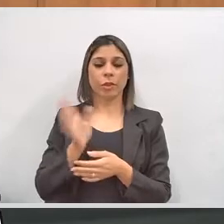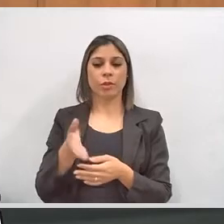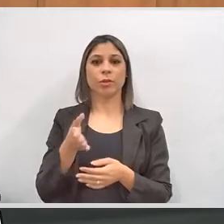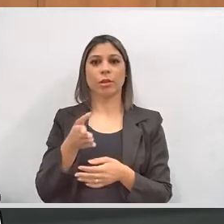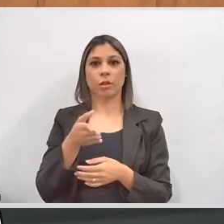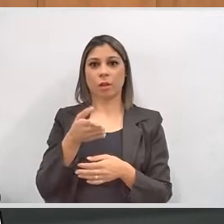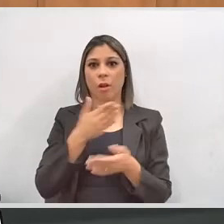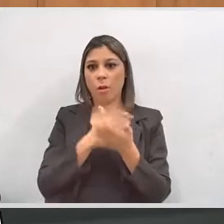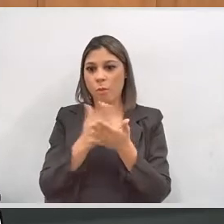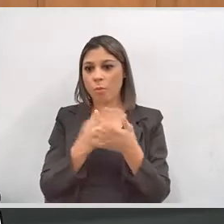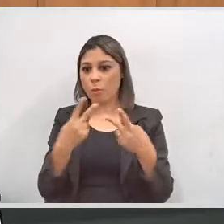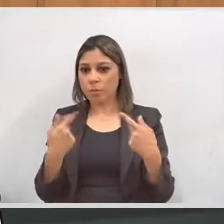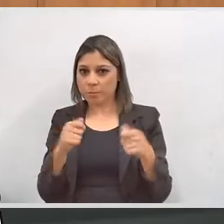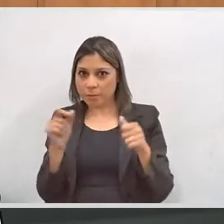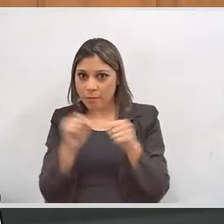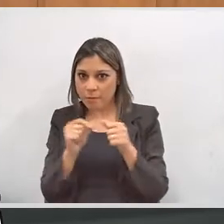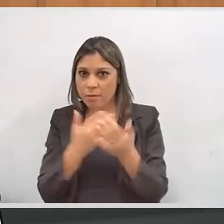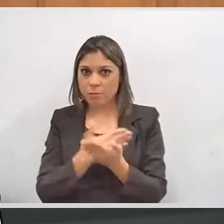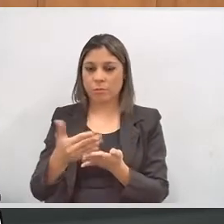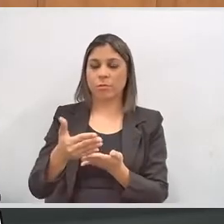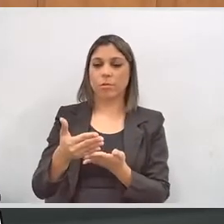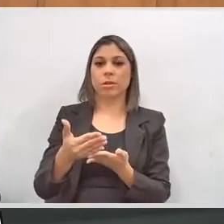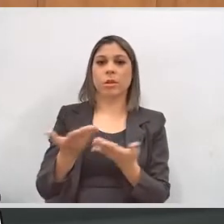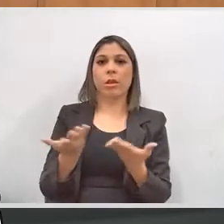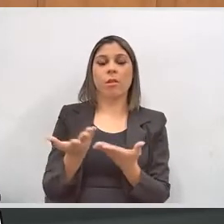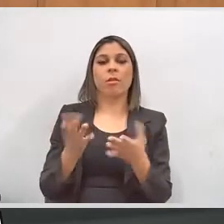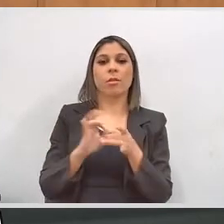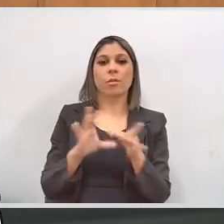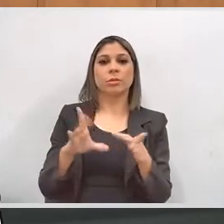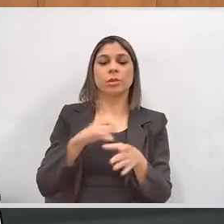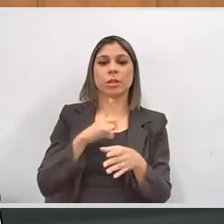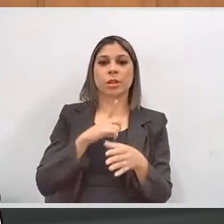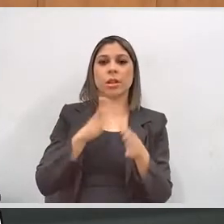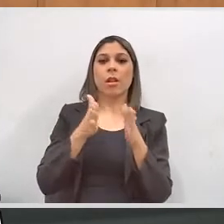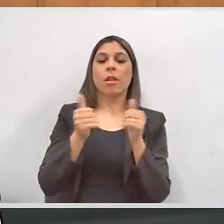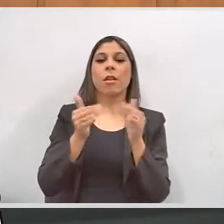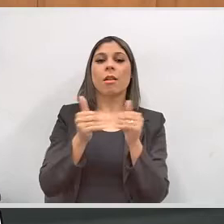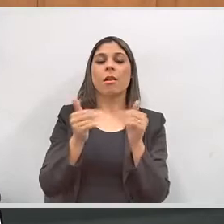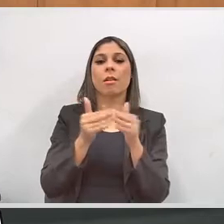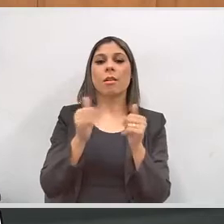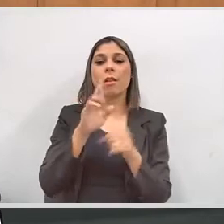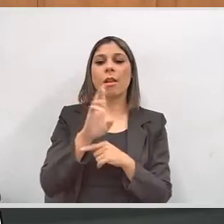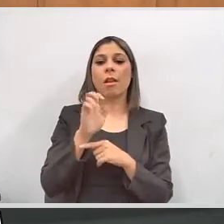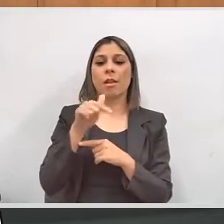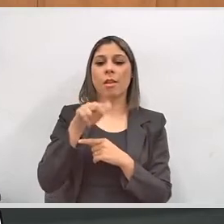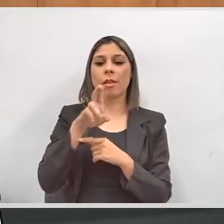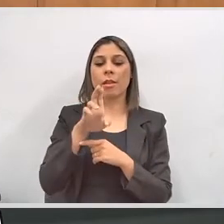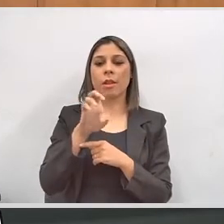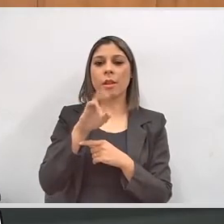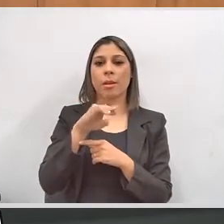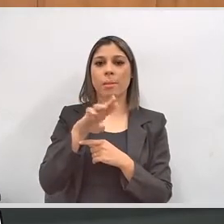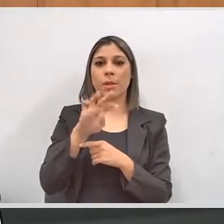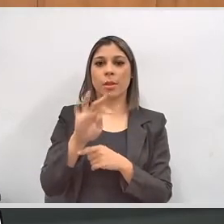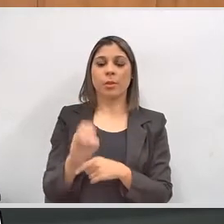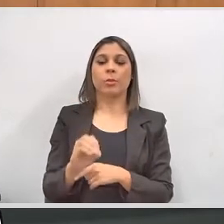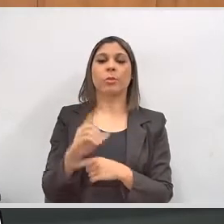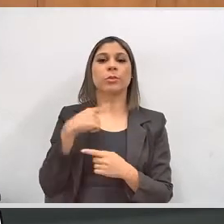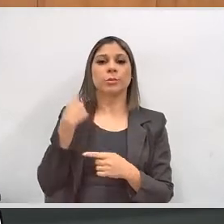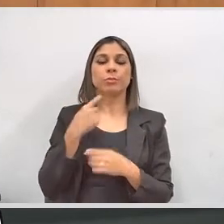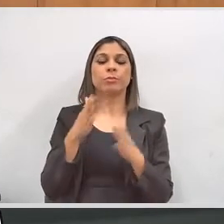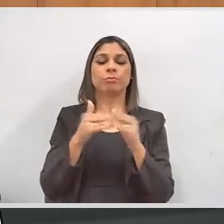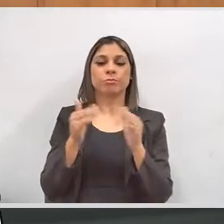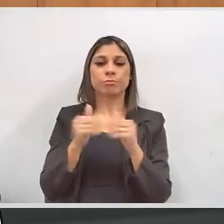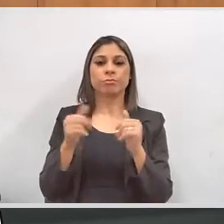respostas já pontuais de ações que serão tomadas. Nós tomamos a liberdade aqui de fazer um requerimento. O deputado que